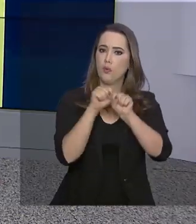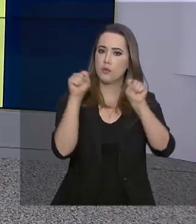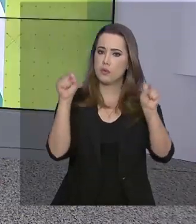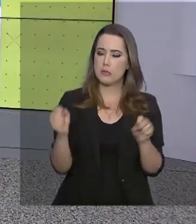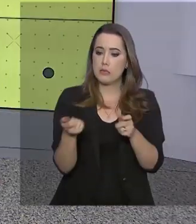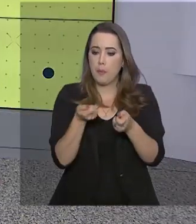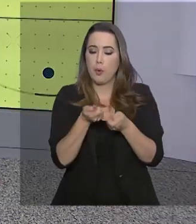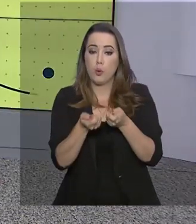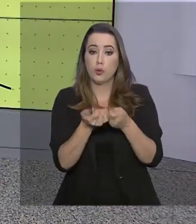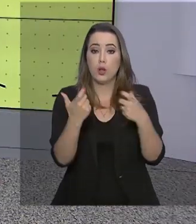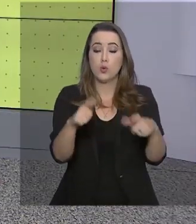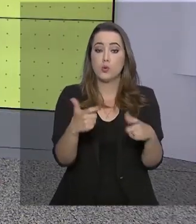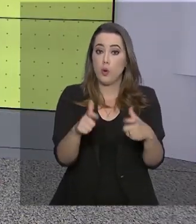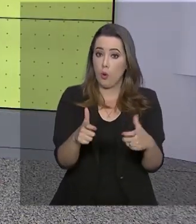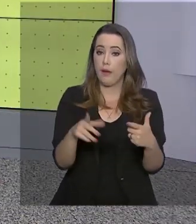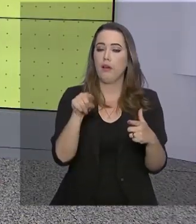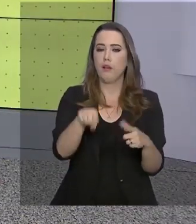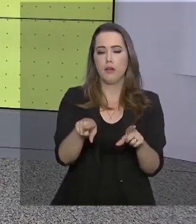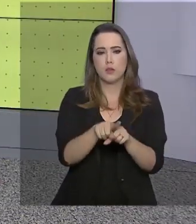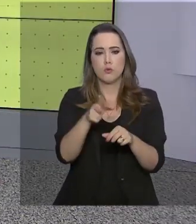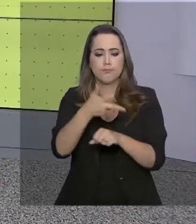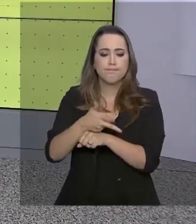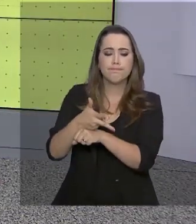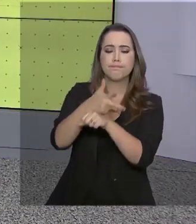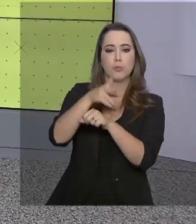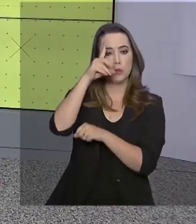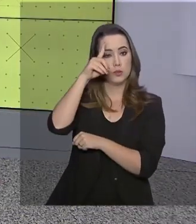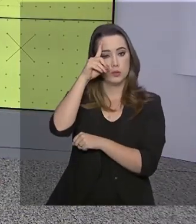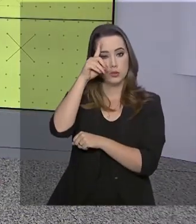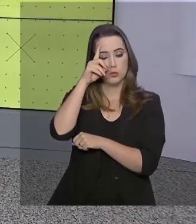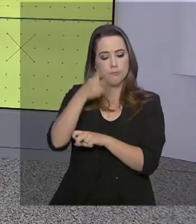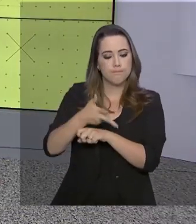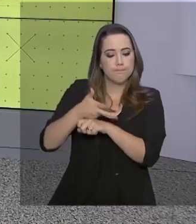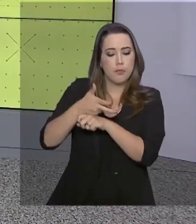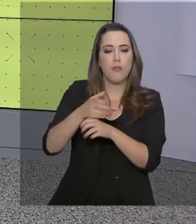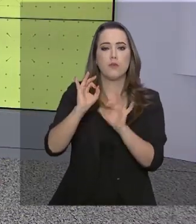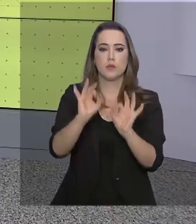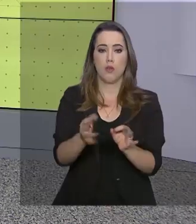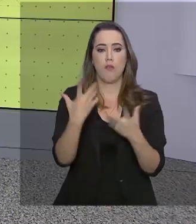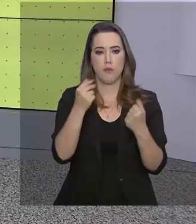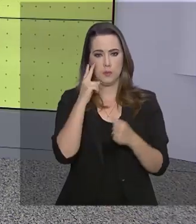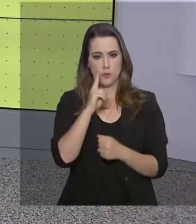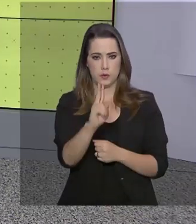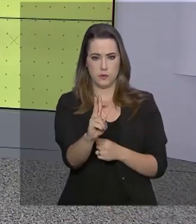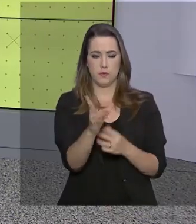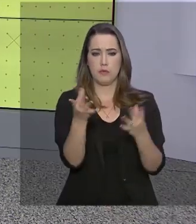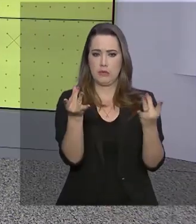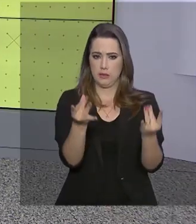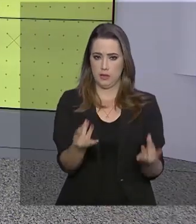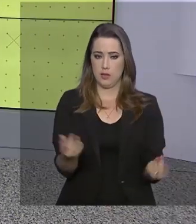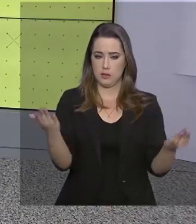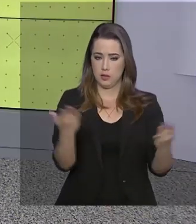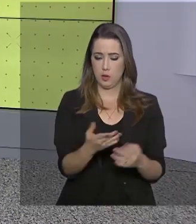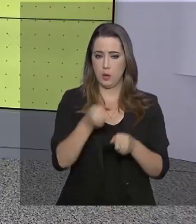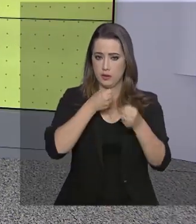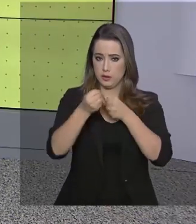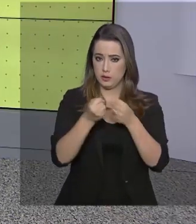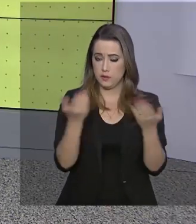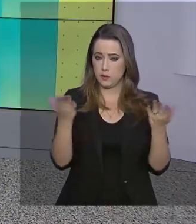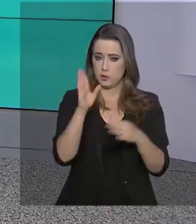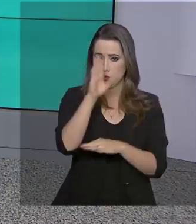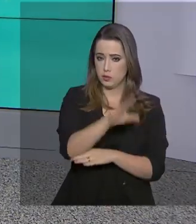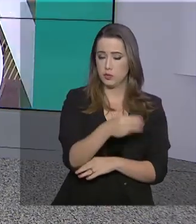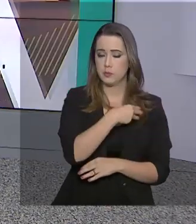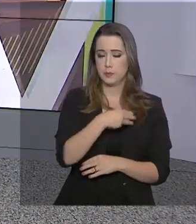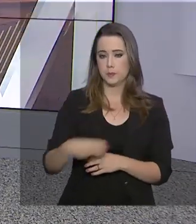com imagens diárias em alta resolução. Vamos ouvir um trecho da entrevista concedida nesta tarde pelo Ministro